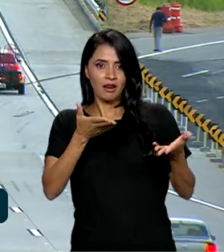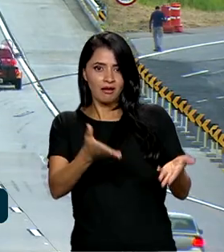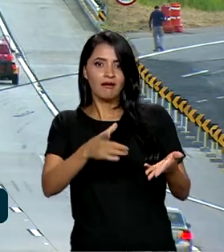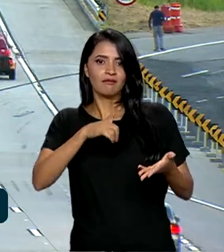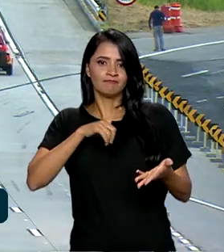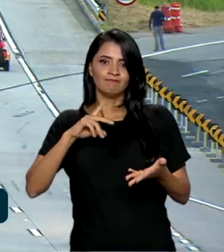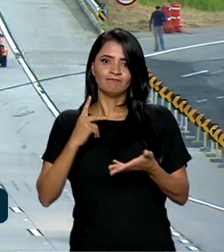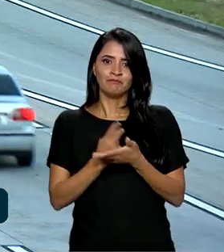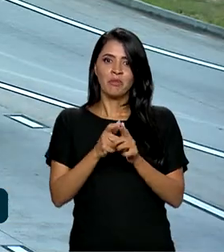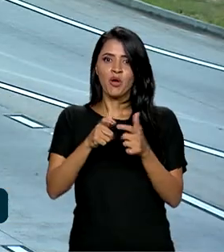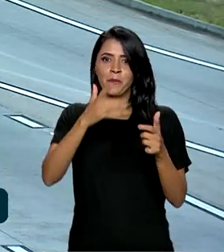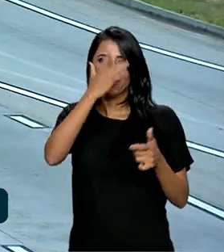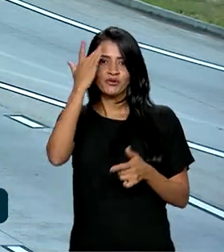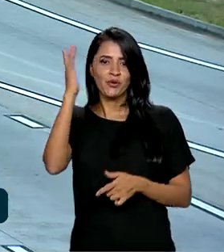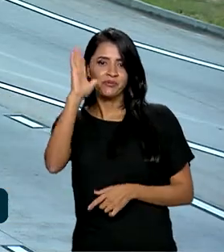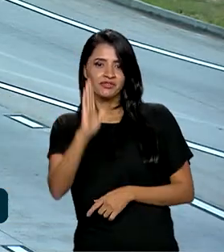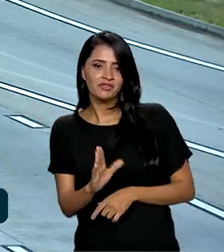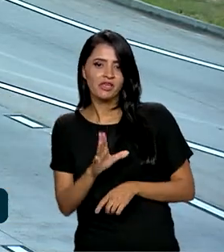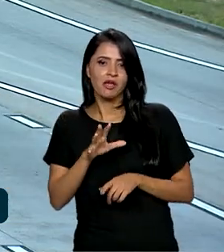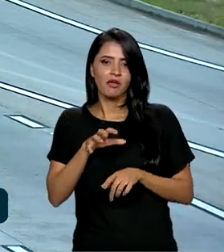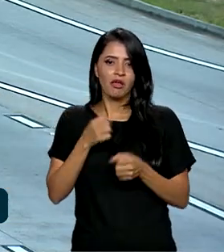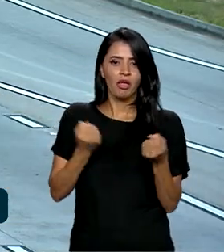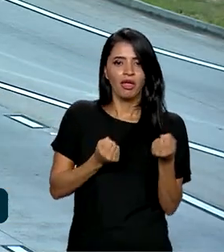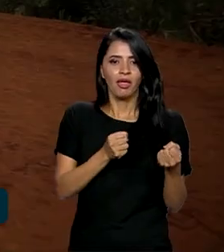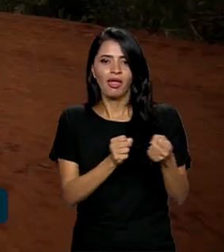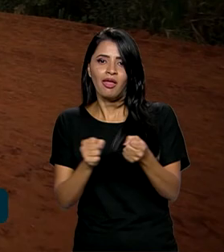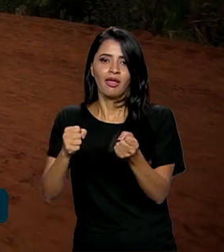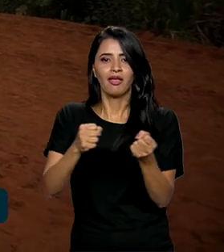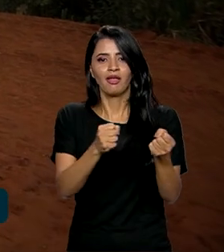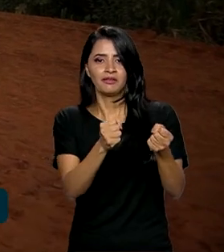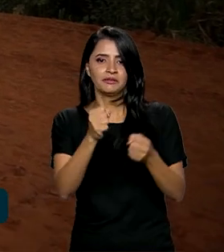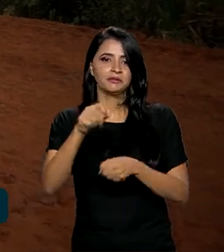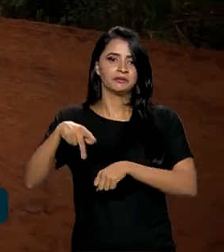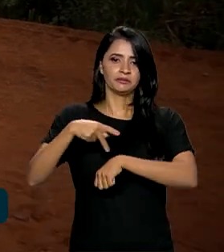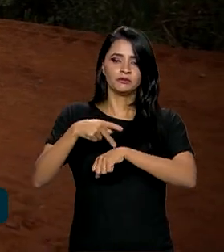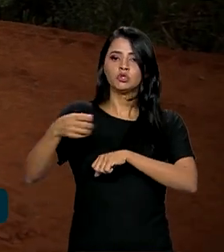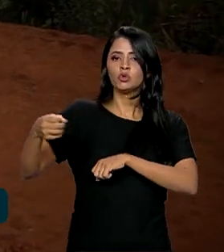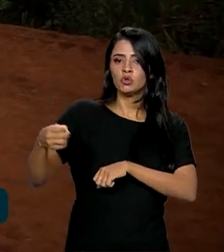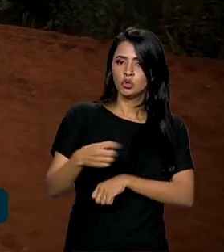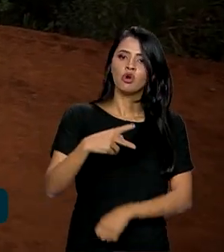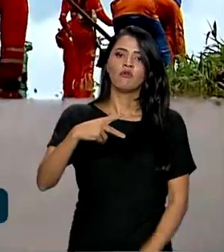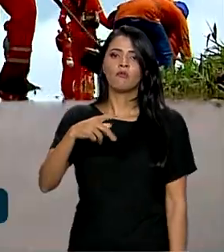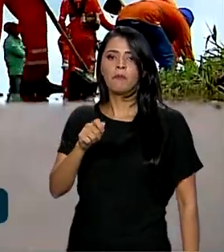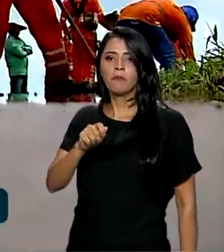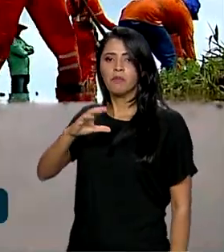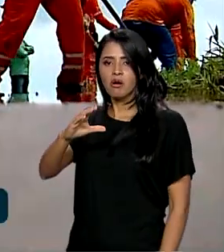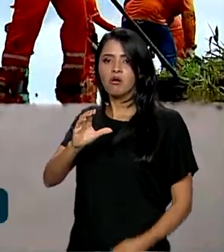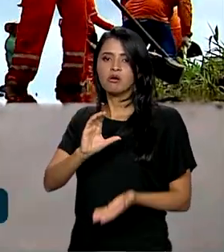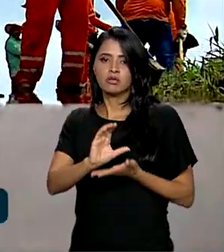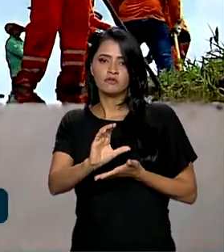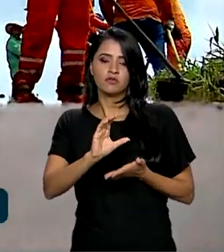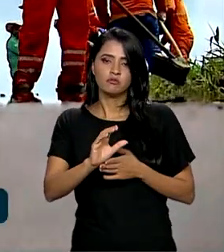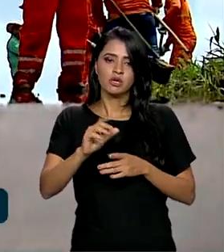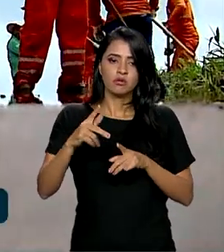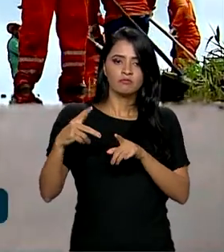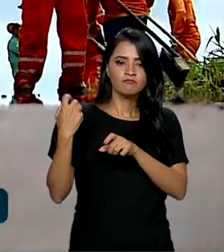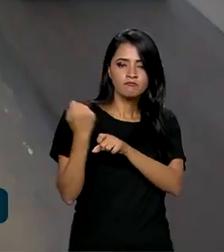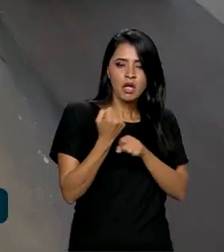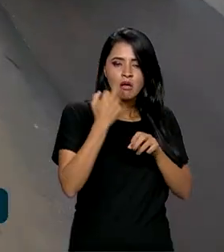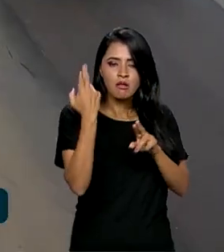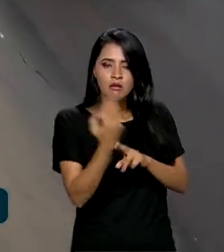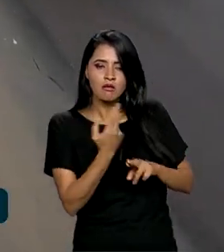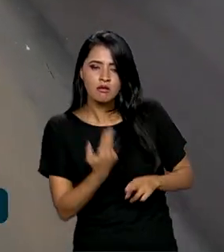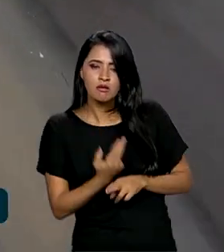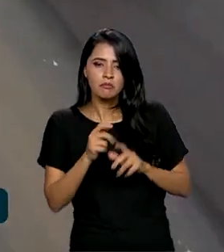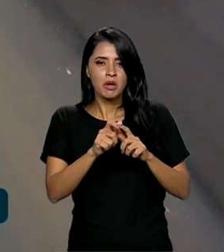maior parte dos brasileiros costuma se locomover pelo país. No novo PAC, os investimentos na recuperação, adequação,